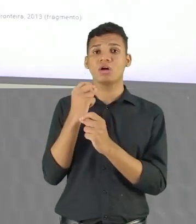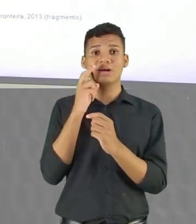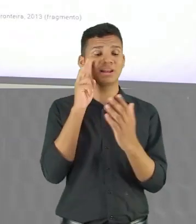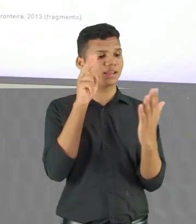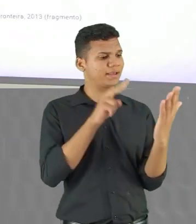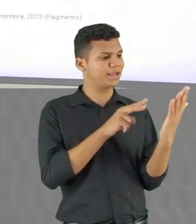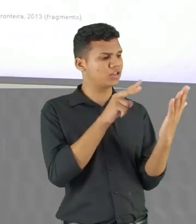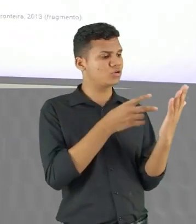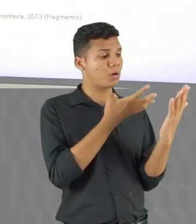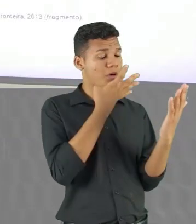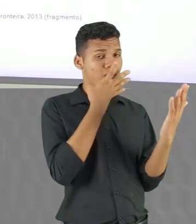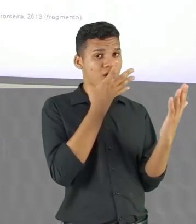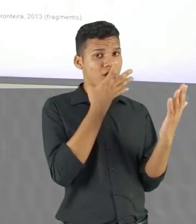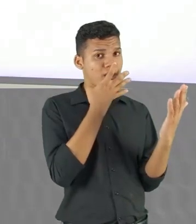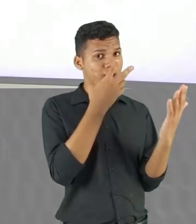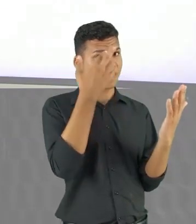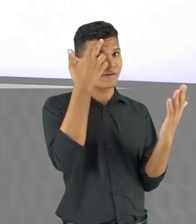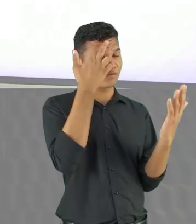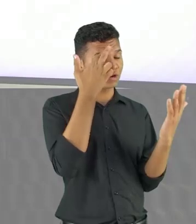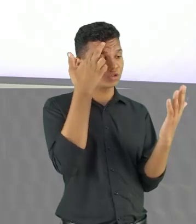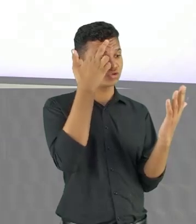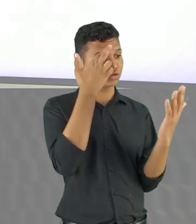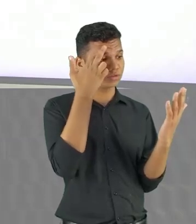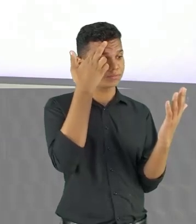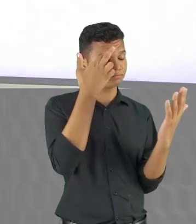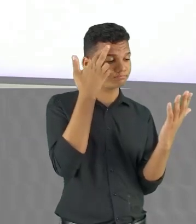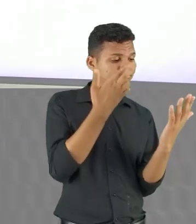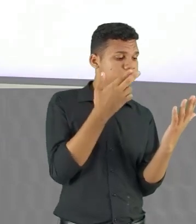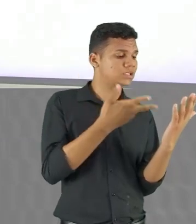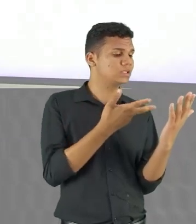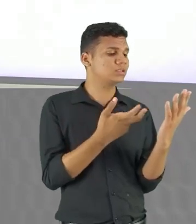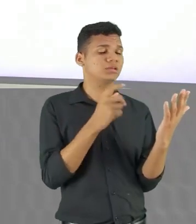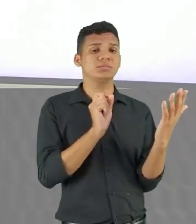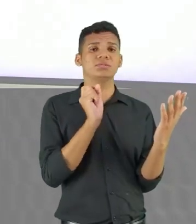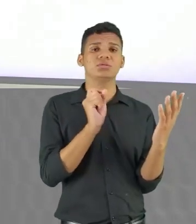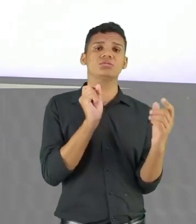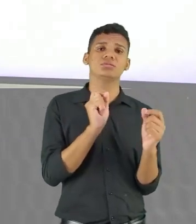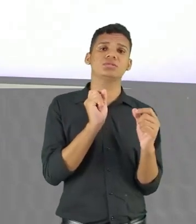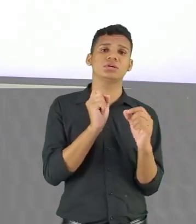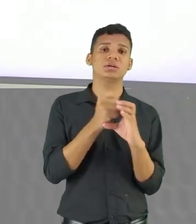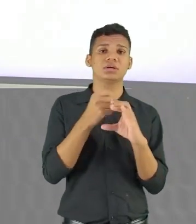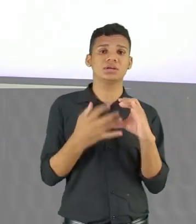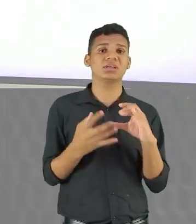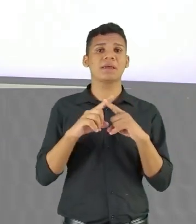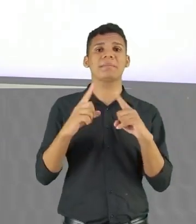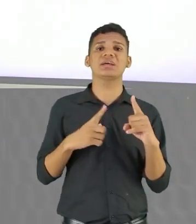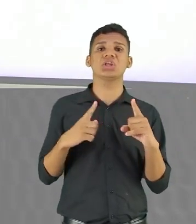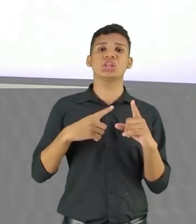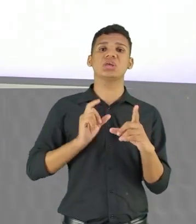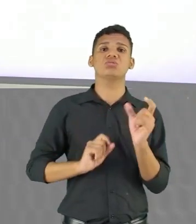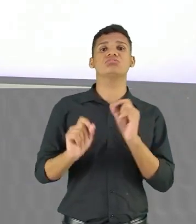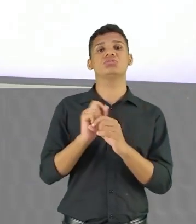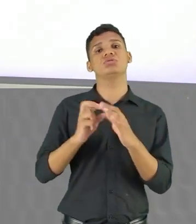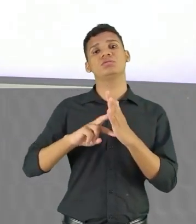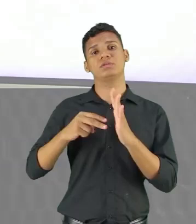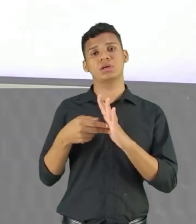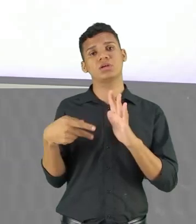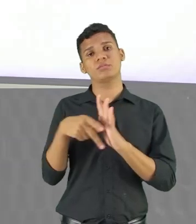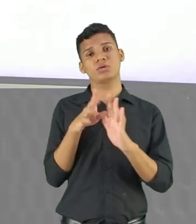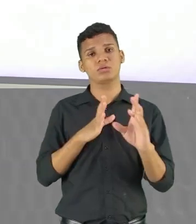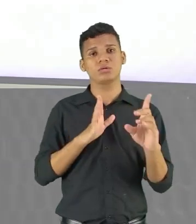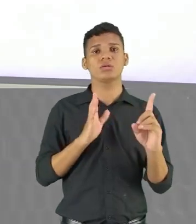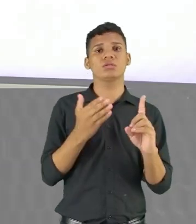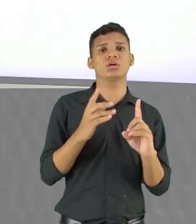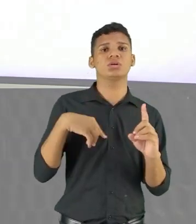Um poema A gente vê Que a estrutura Dependendo da perspectiva E até mesmo Da finalidade Que a gente quer ver